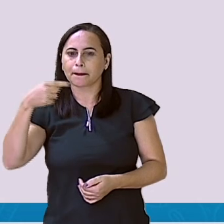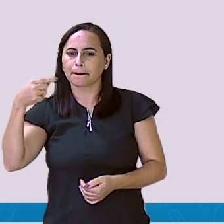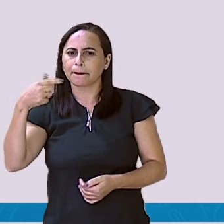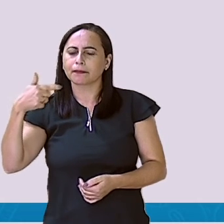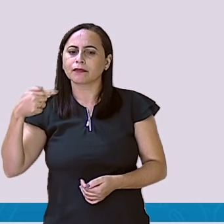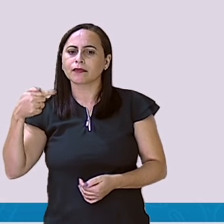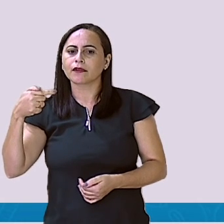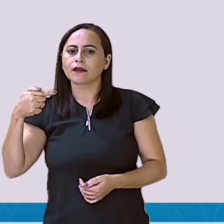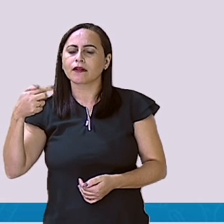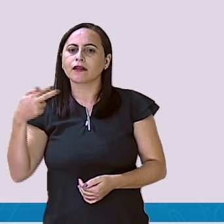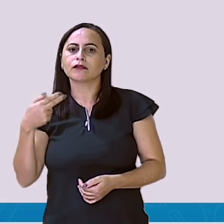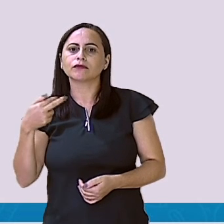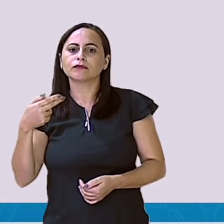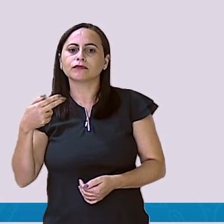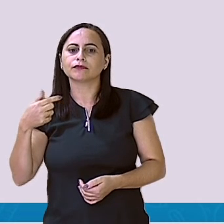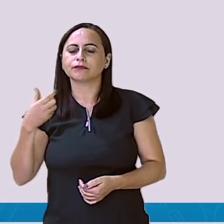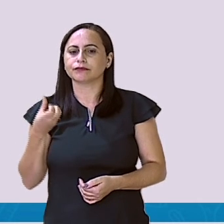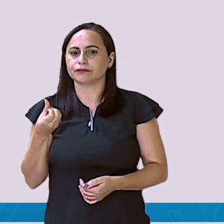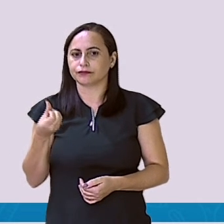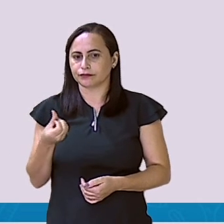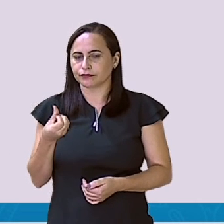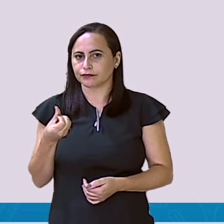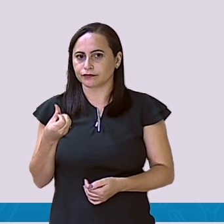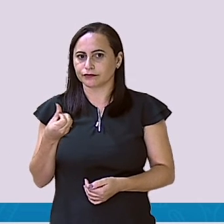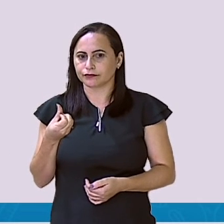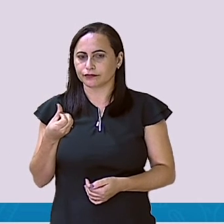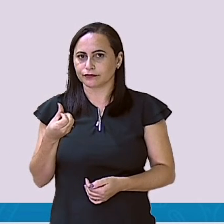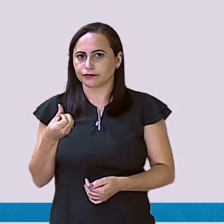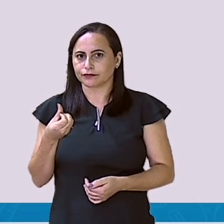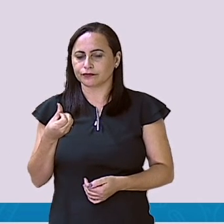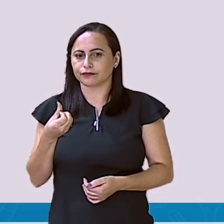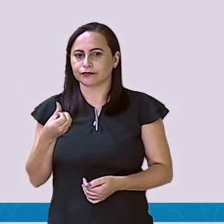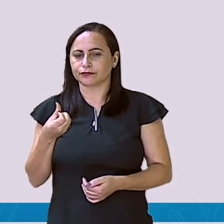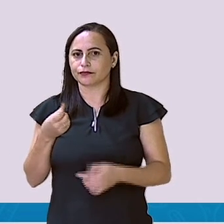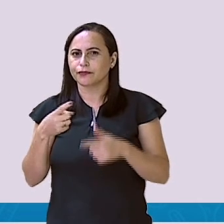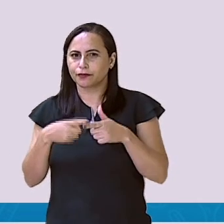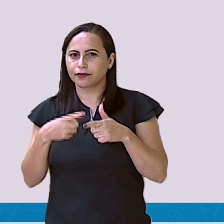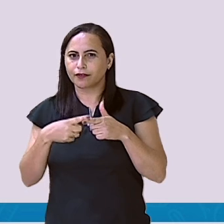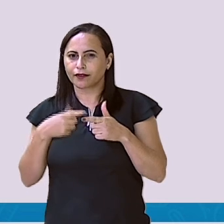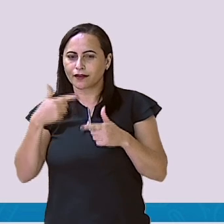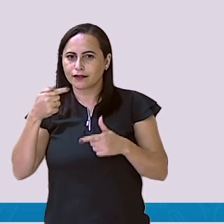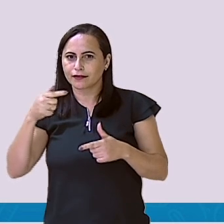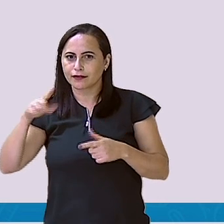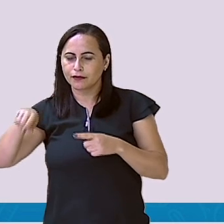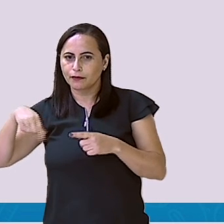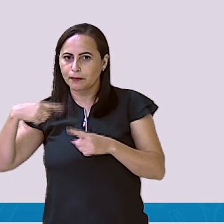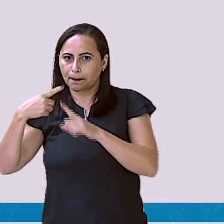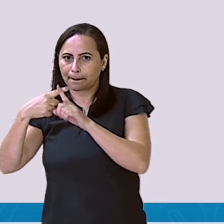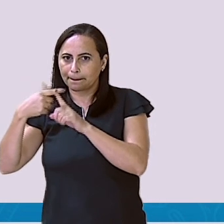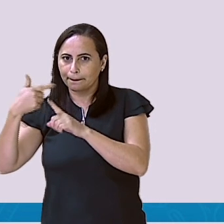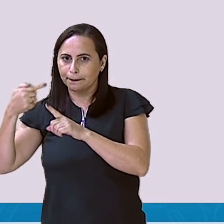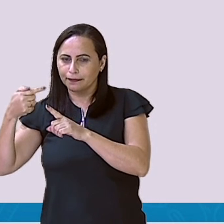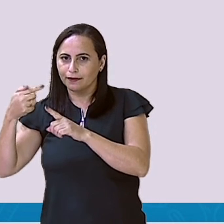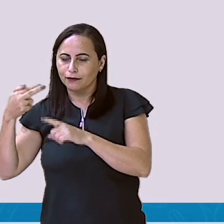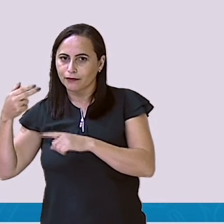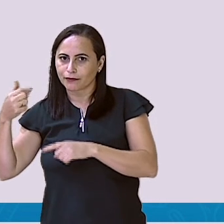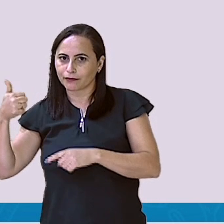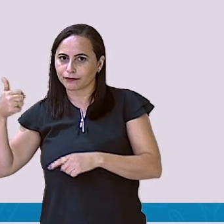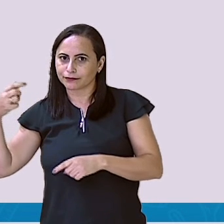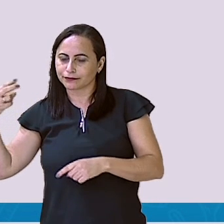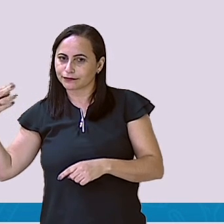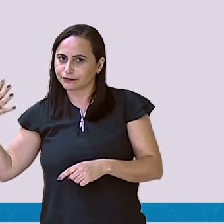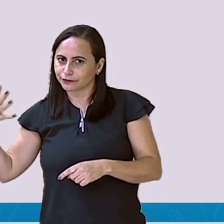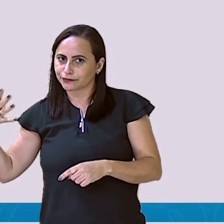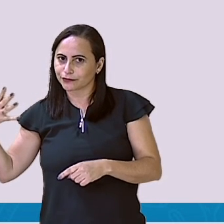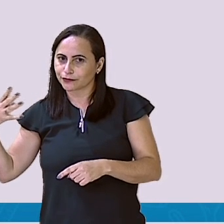vai ficar 6, porque 7 mais 7 não é 14? E se eu tirar 7 do 13,